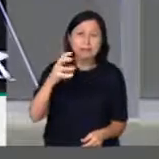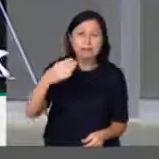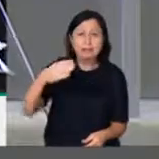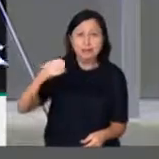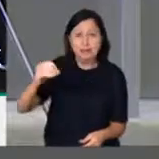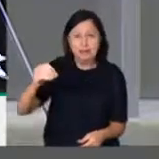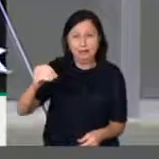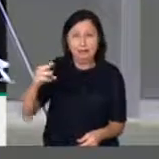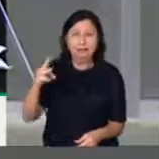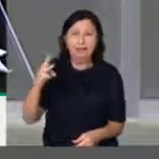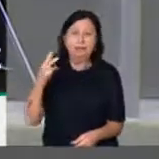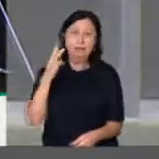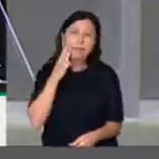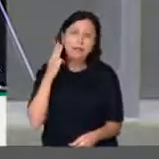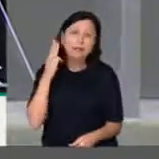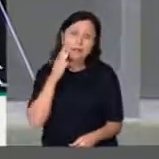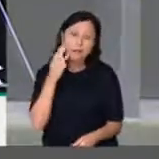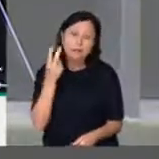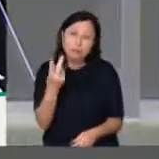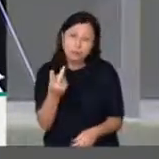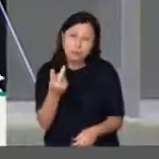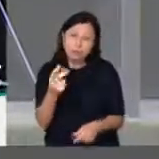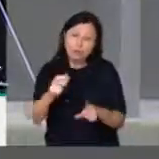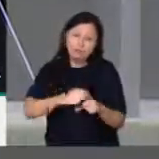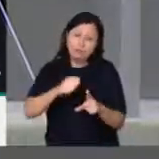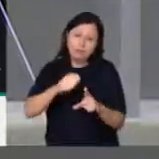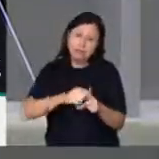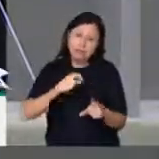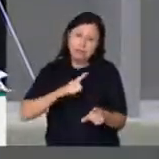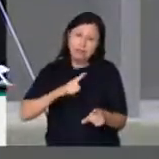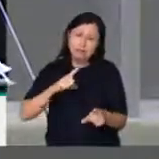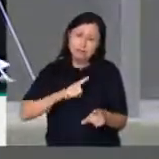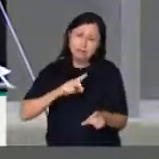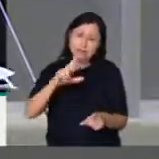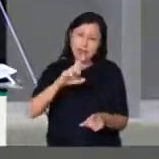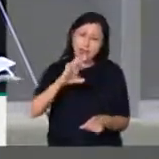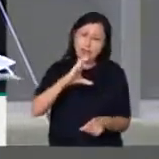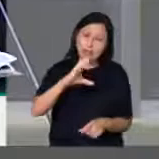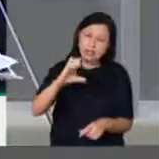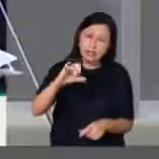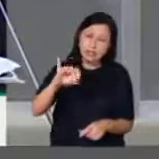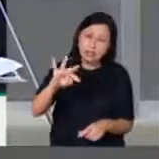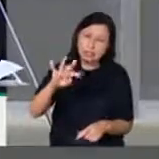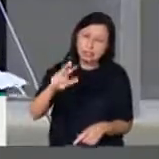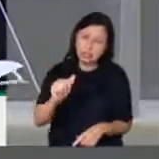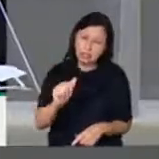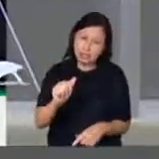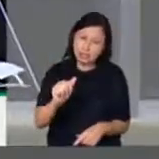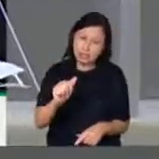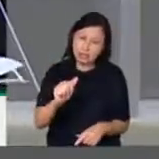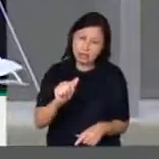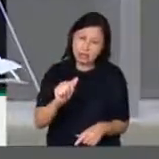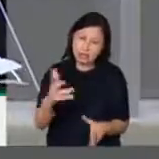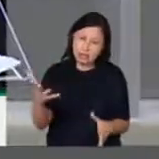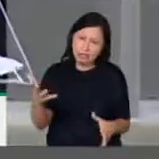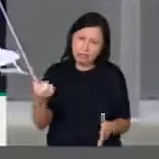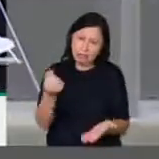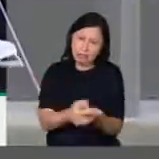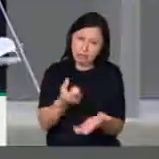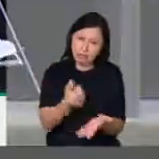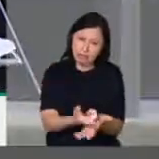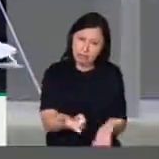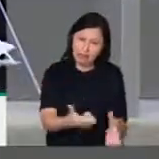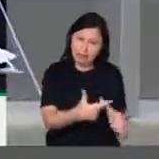Ele tem dois meses de receita, 700 milhões até o final do ano para pagar